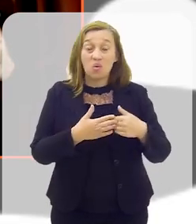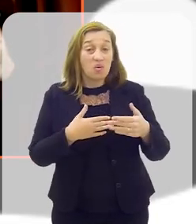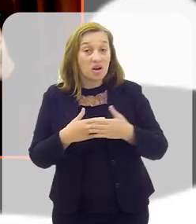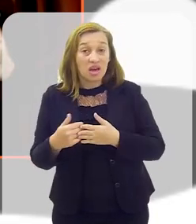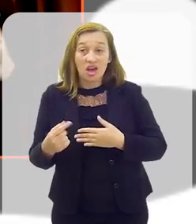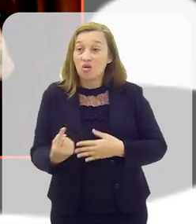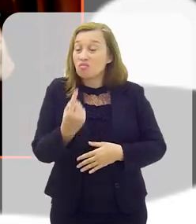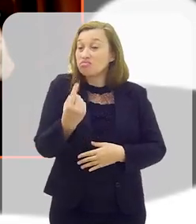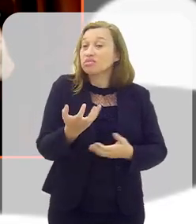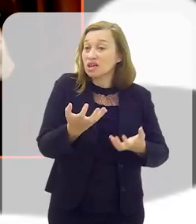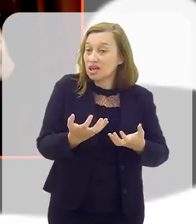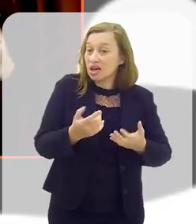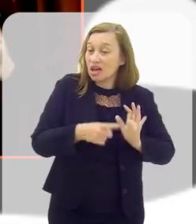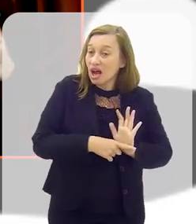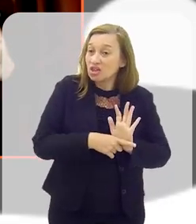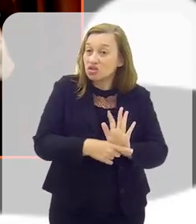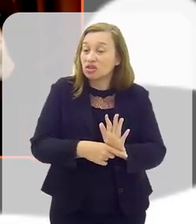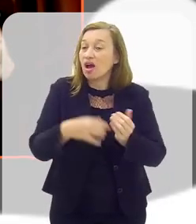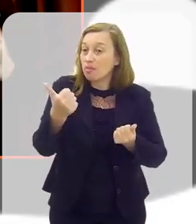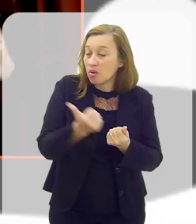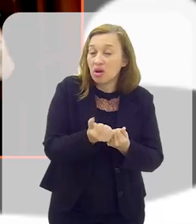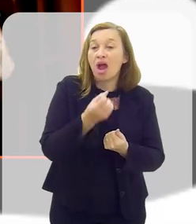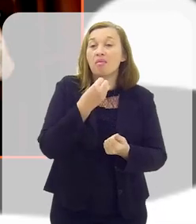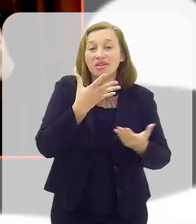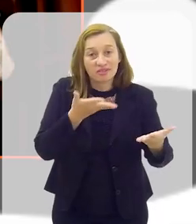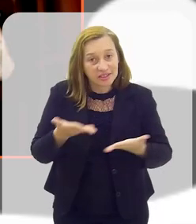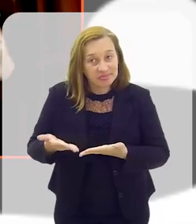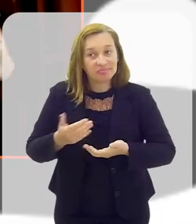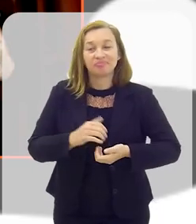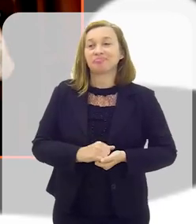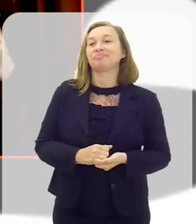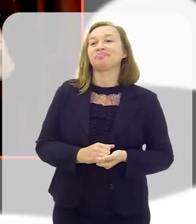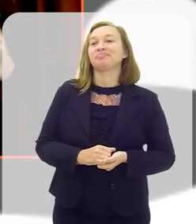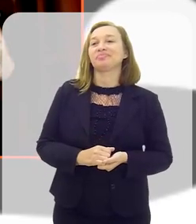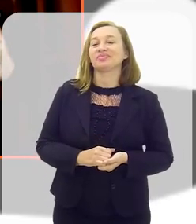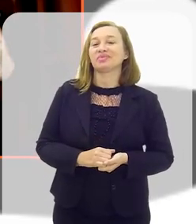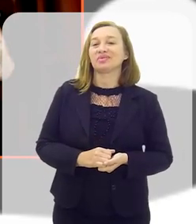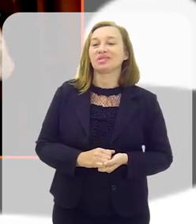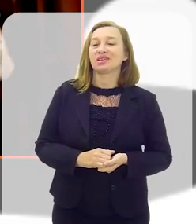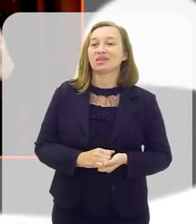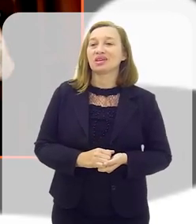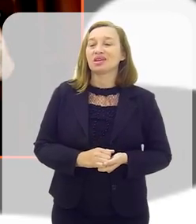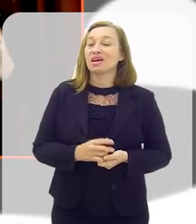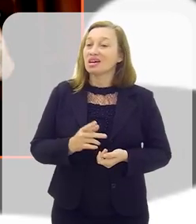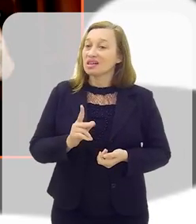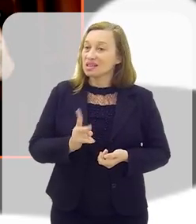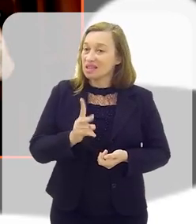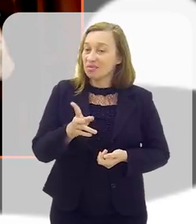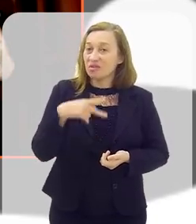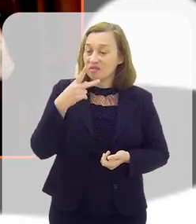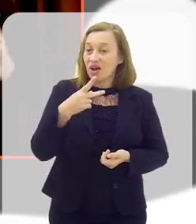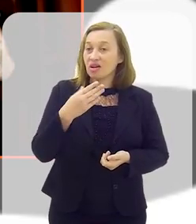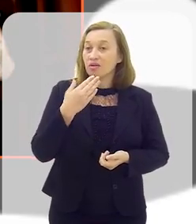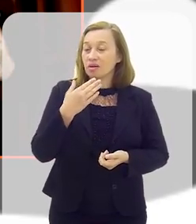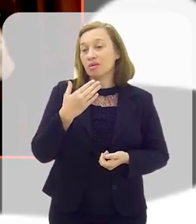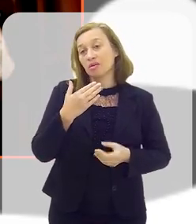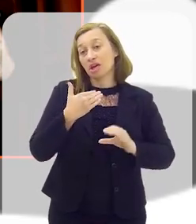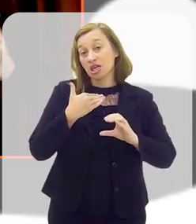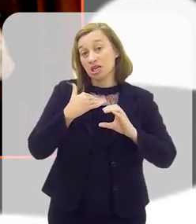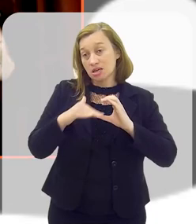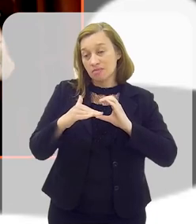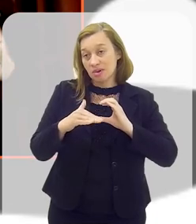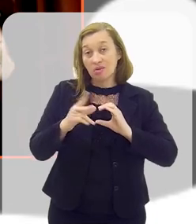Qualquer um que queira fortalecer e colaborar é sempre muito bem-vindo. Eu sugiro sempre que me mande um e-mail,